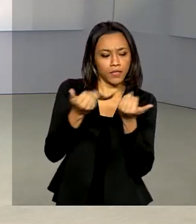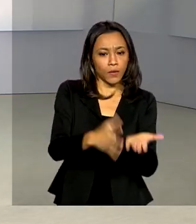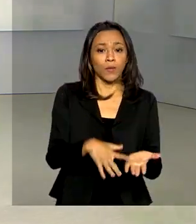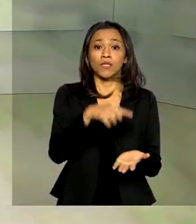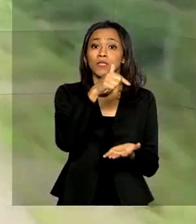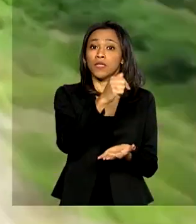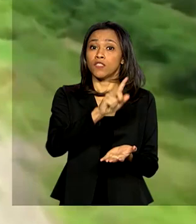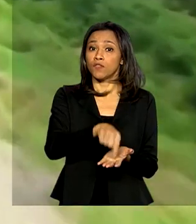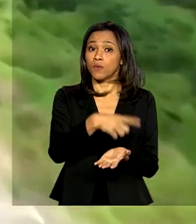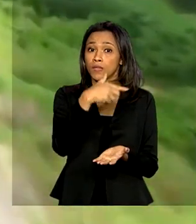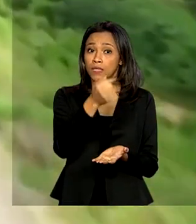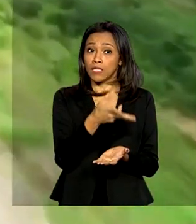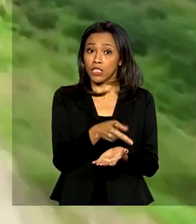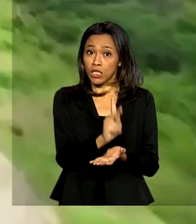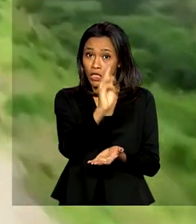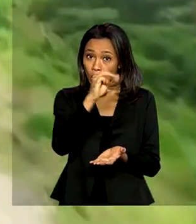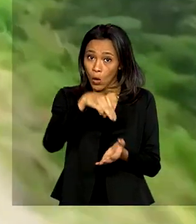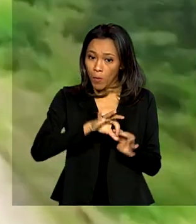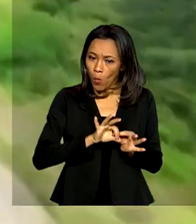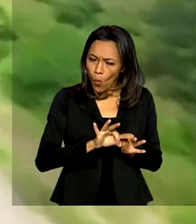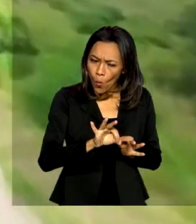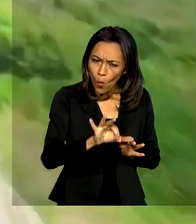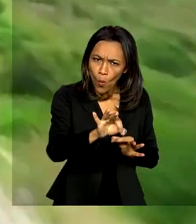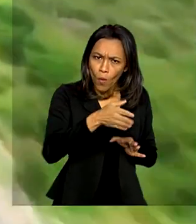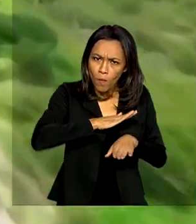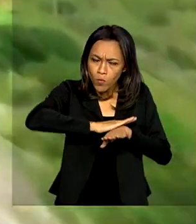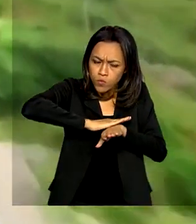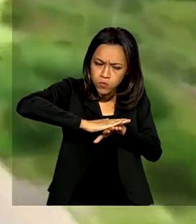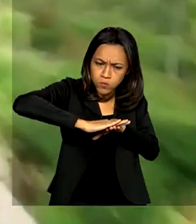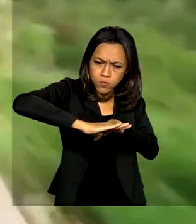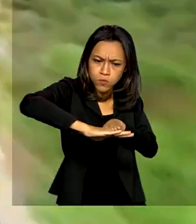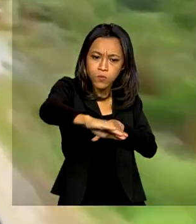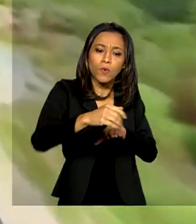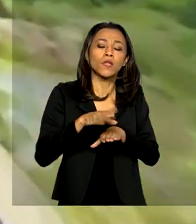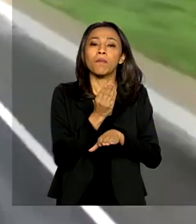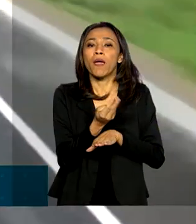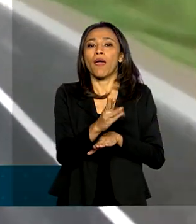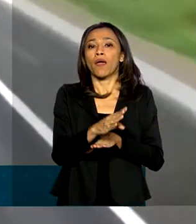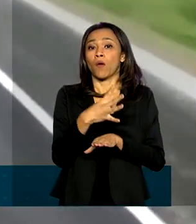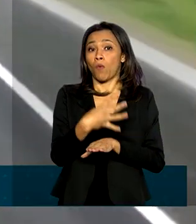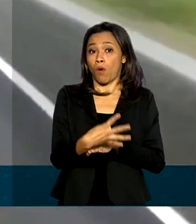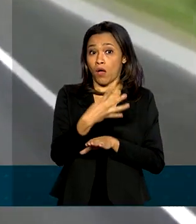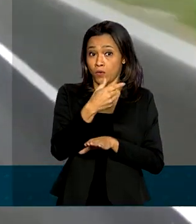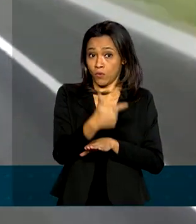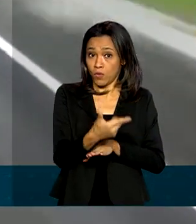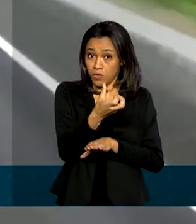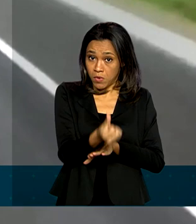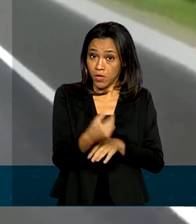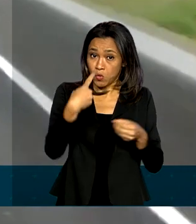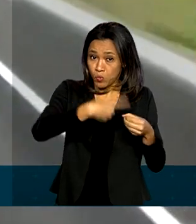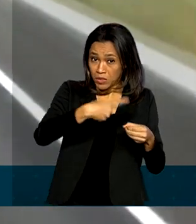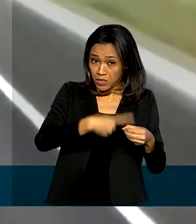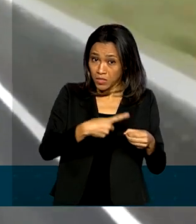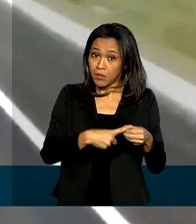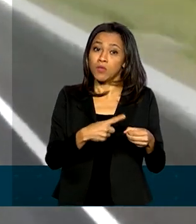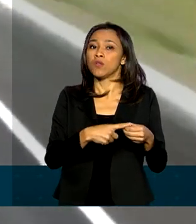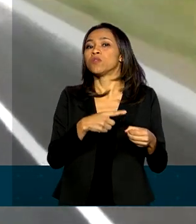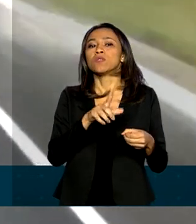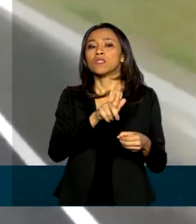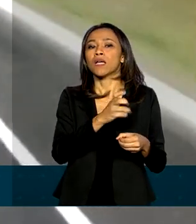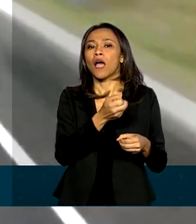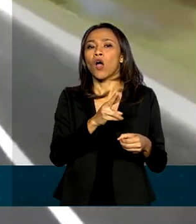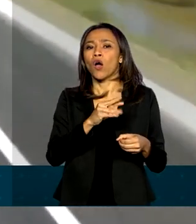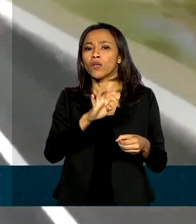,7 quilômetros que faltavam na pavimentação da BR-426 entre os municípios de Santana dos Garrotes e Nova